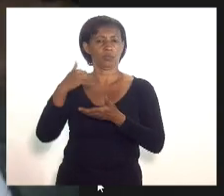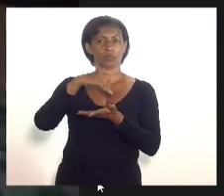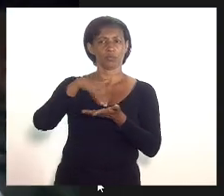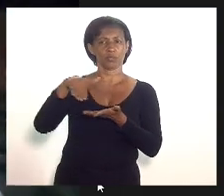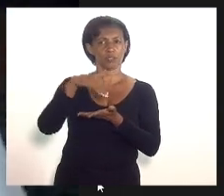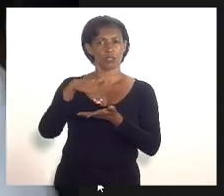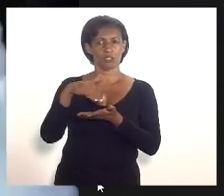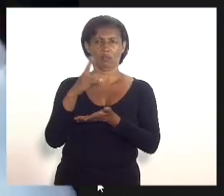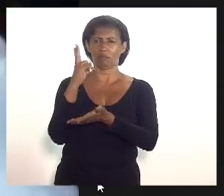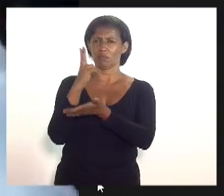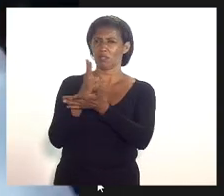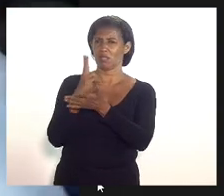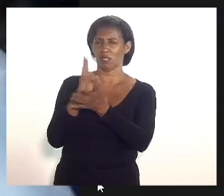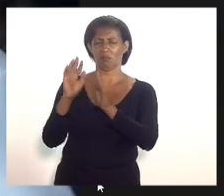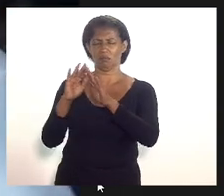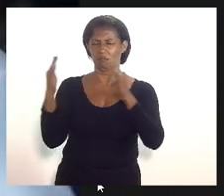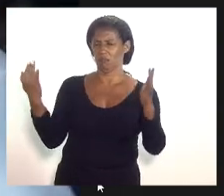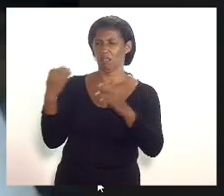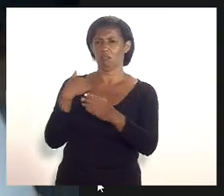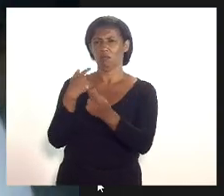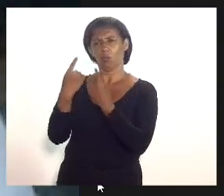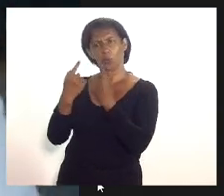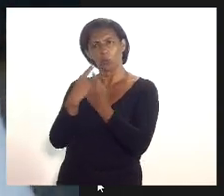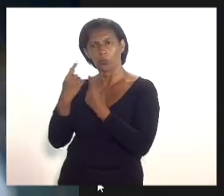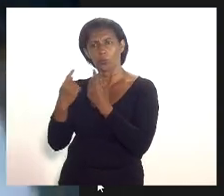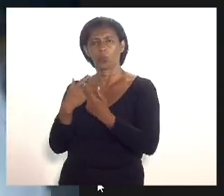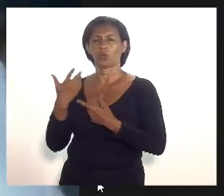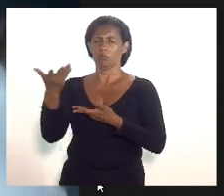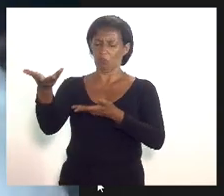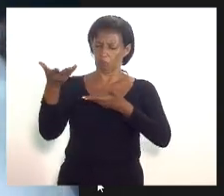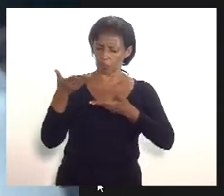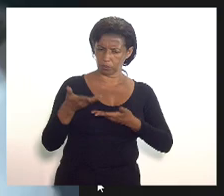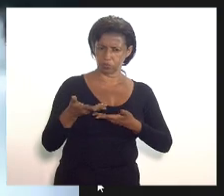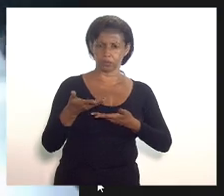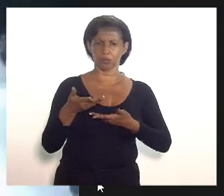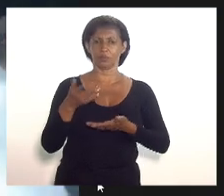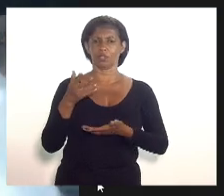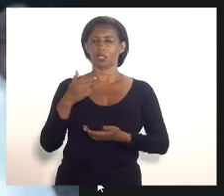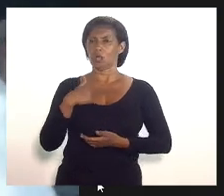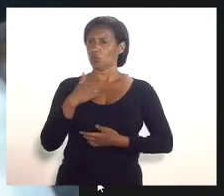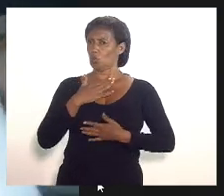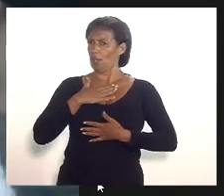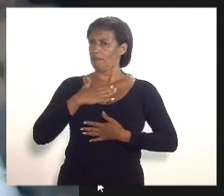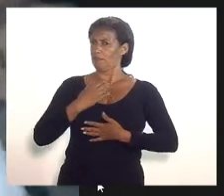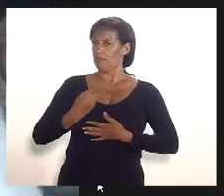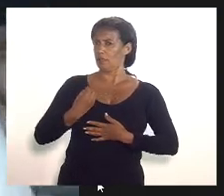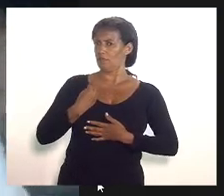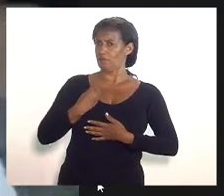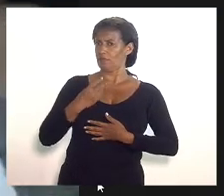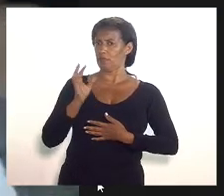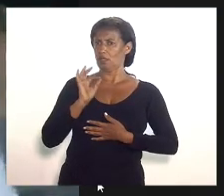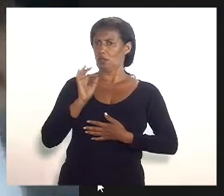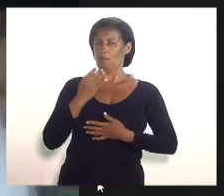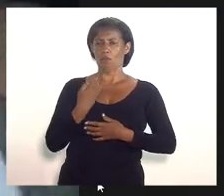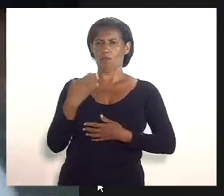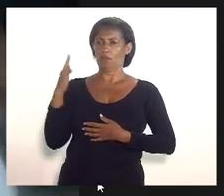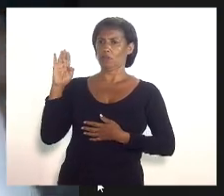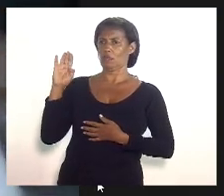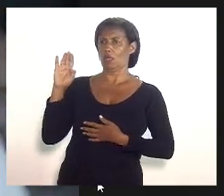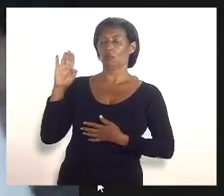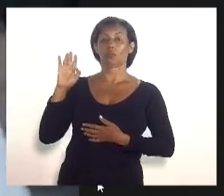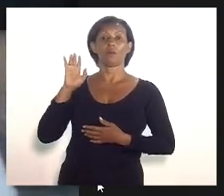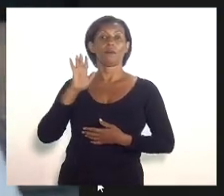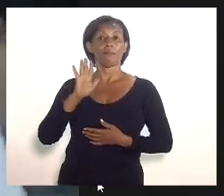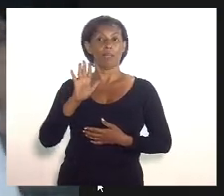está sempre aberto ao diálogo sempre muito receptivo não só a mim ao meu mandato mas